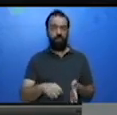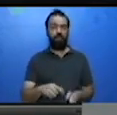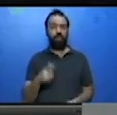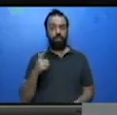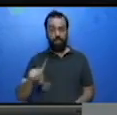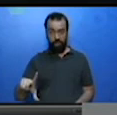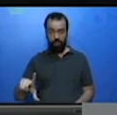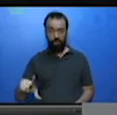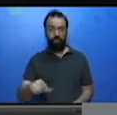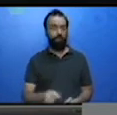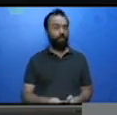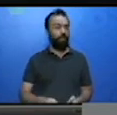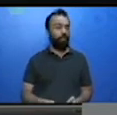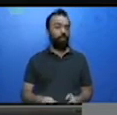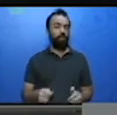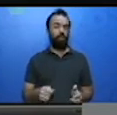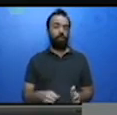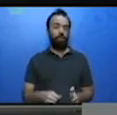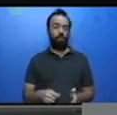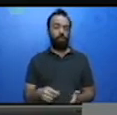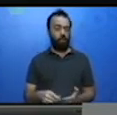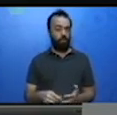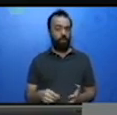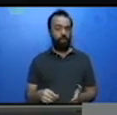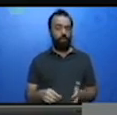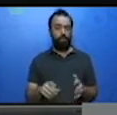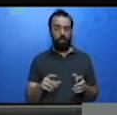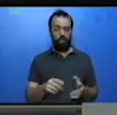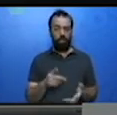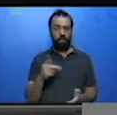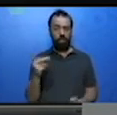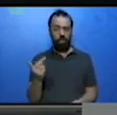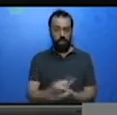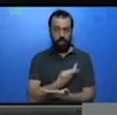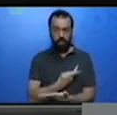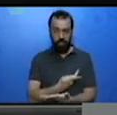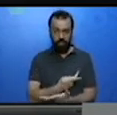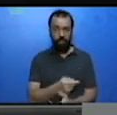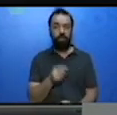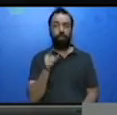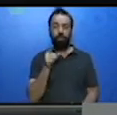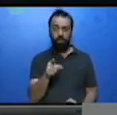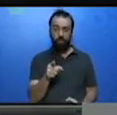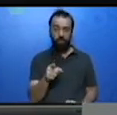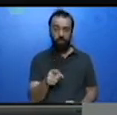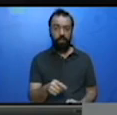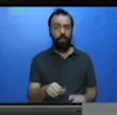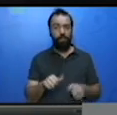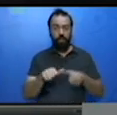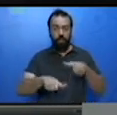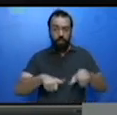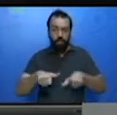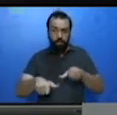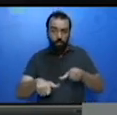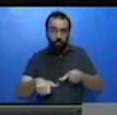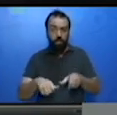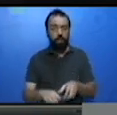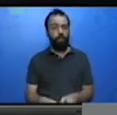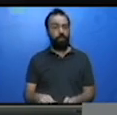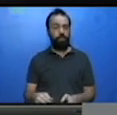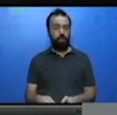incorretas, corrigindo-as. Então, nós vamos fazer com que elas fiquem, se tornem corretas.